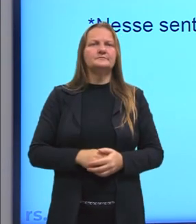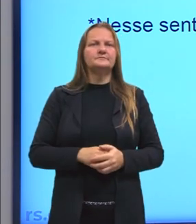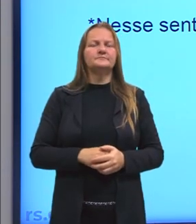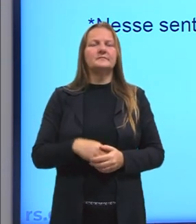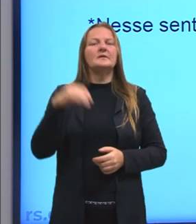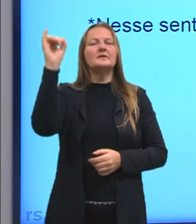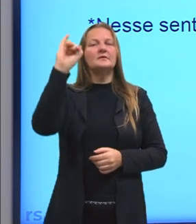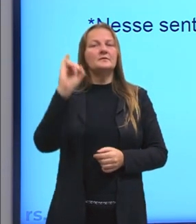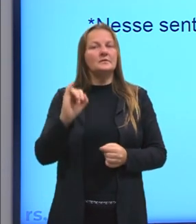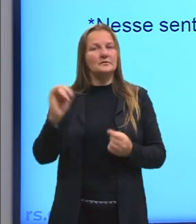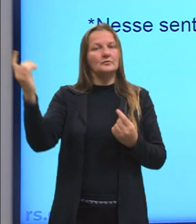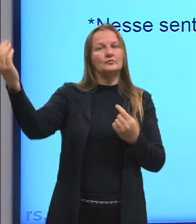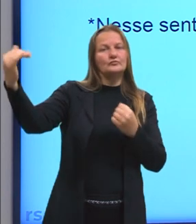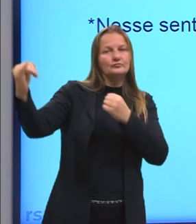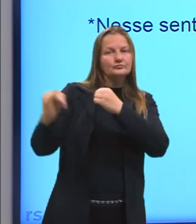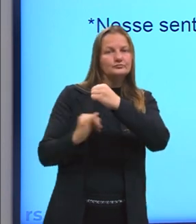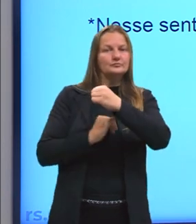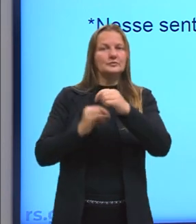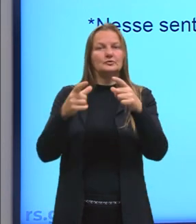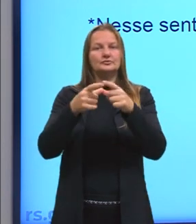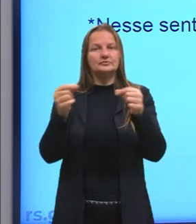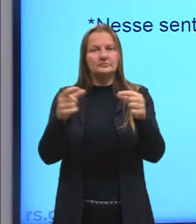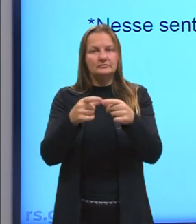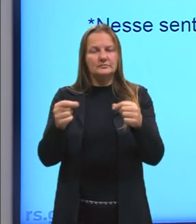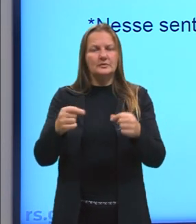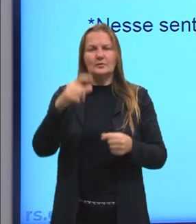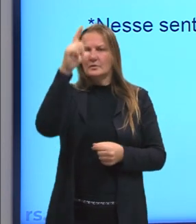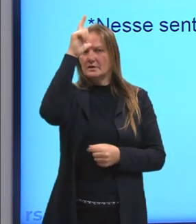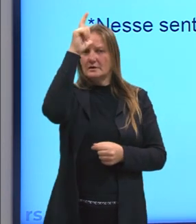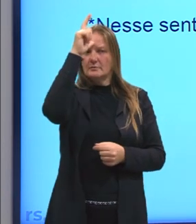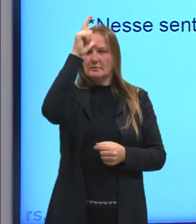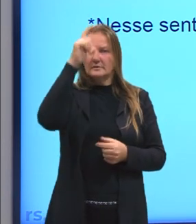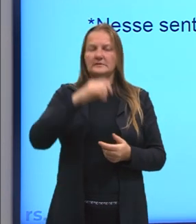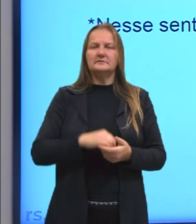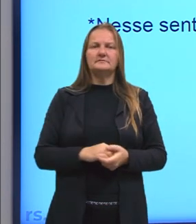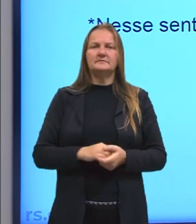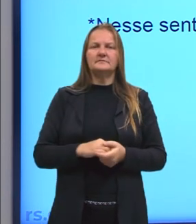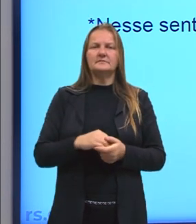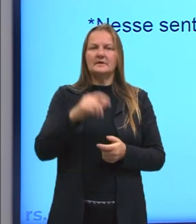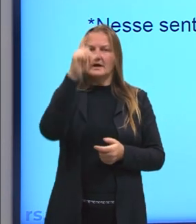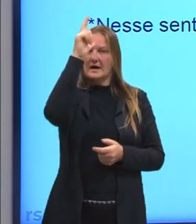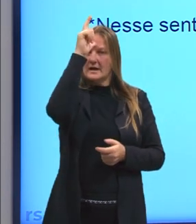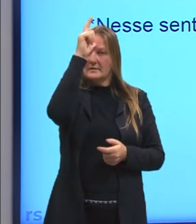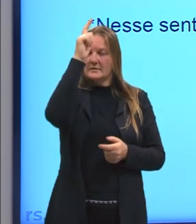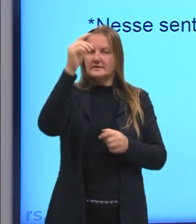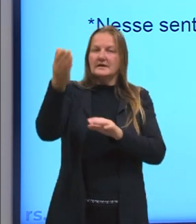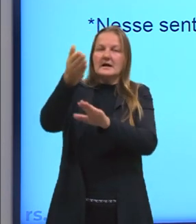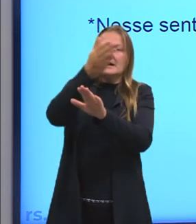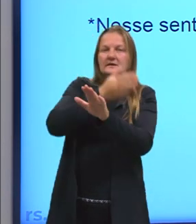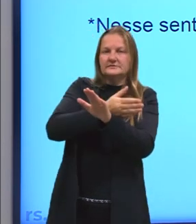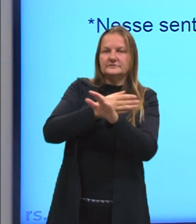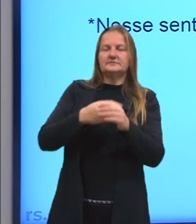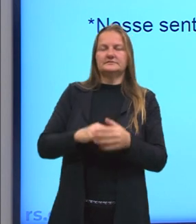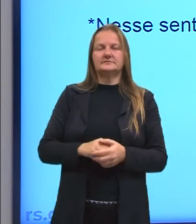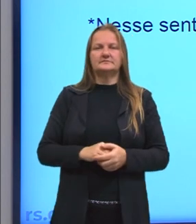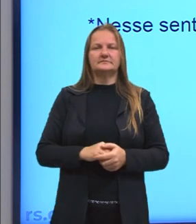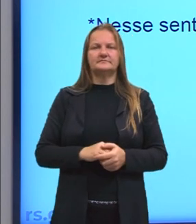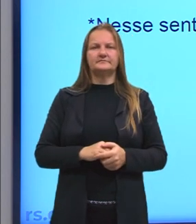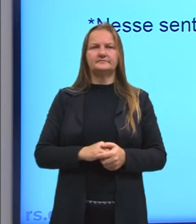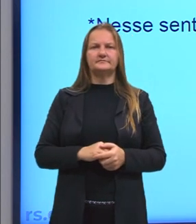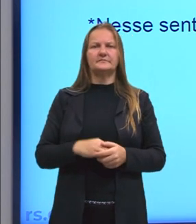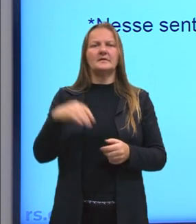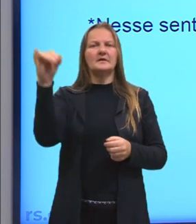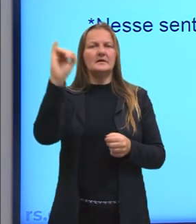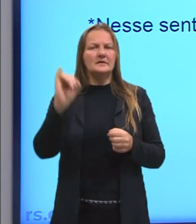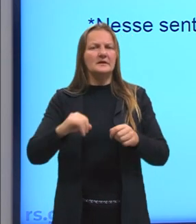então, os italianos, os japoneses, os alemães. Na verdade, os alemães vêm antes desse processo todo, né? Os italianos também